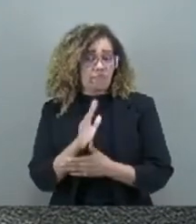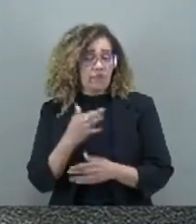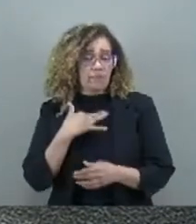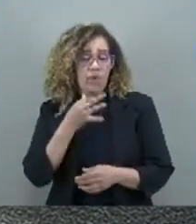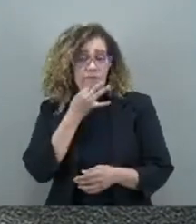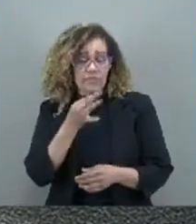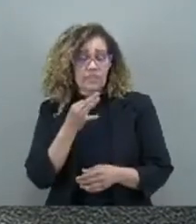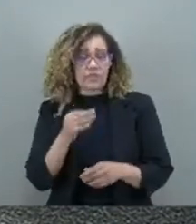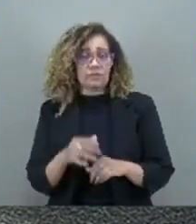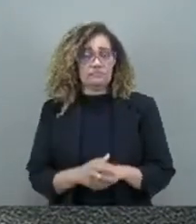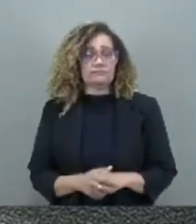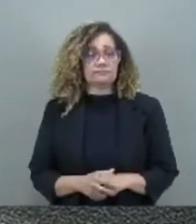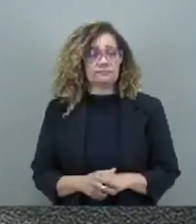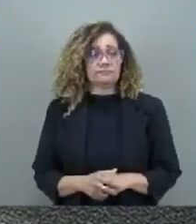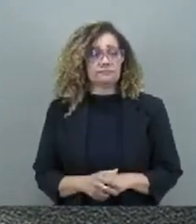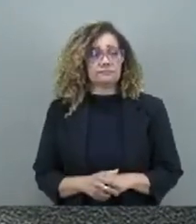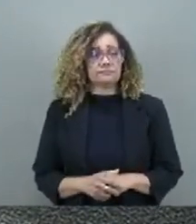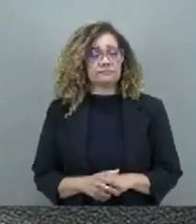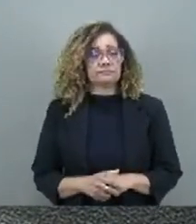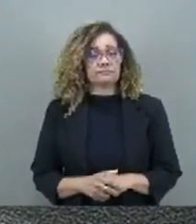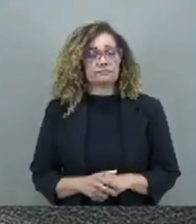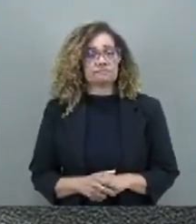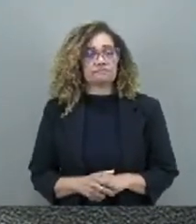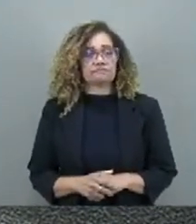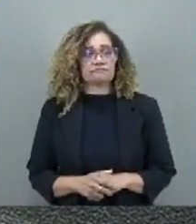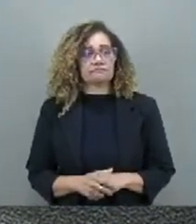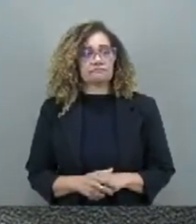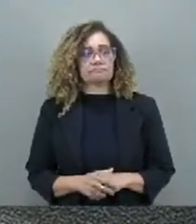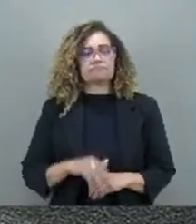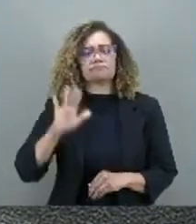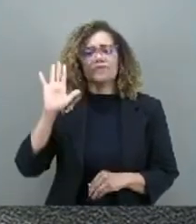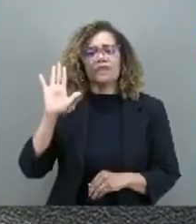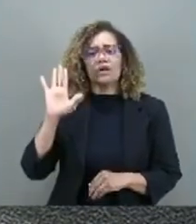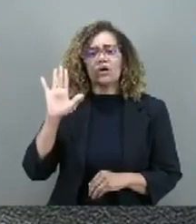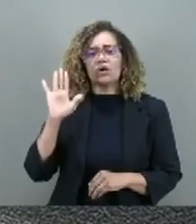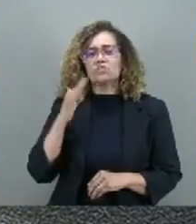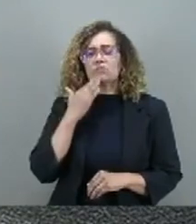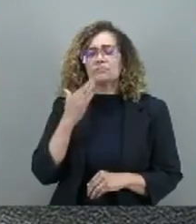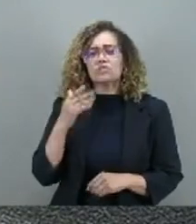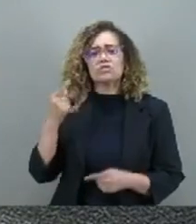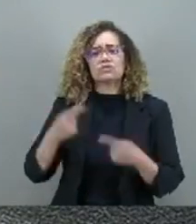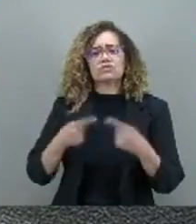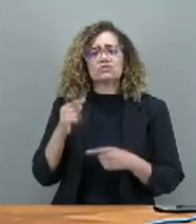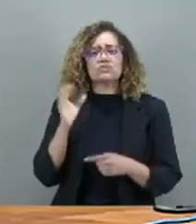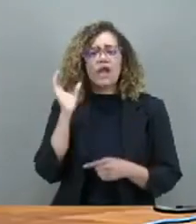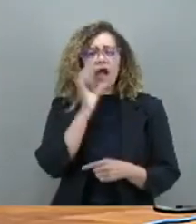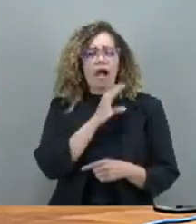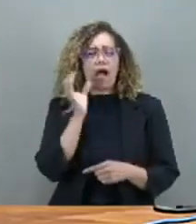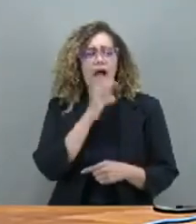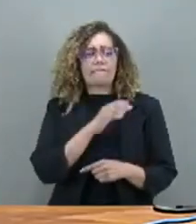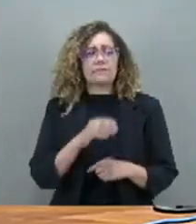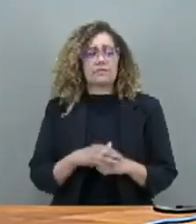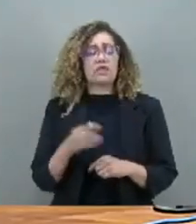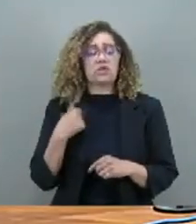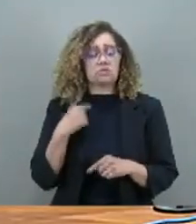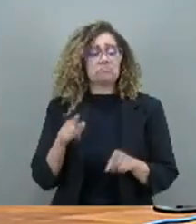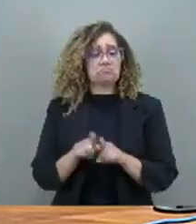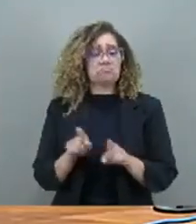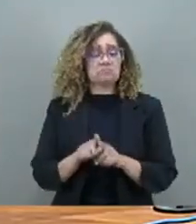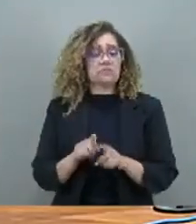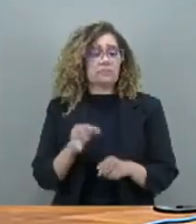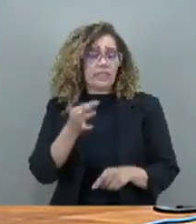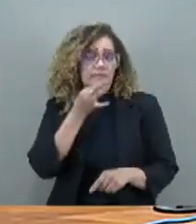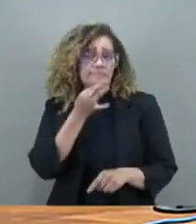projeto meritório. Obrigado. Pelo amor, senhor presidente. Apenas só para discutir aqui rapidamente, eu também quero aqui fazer